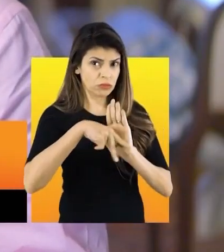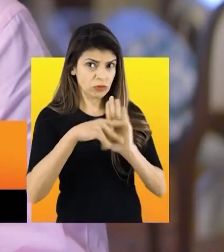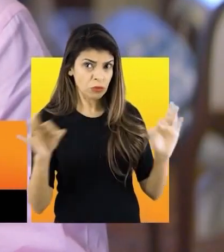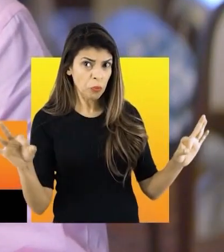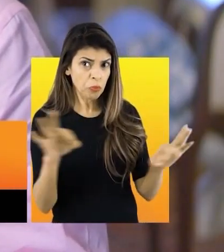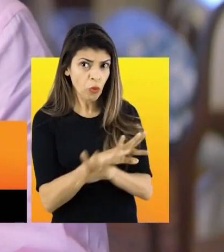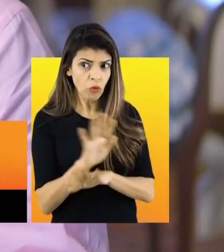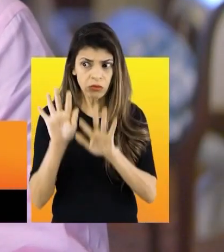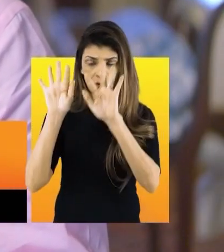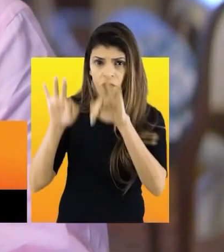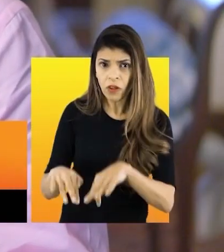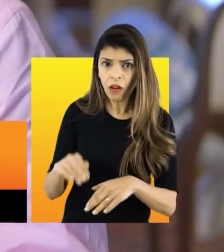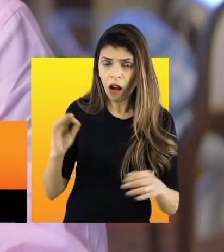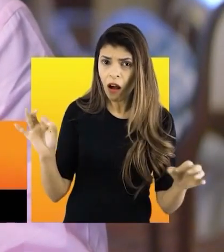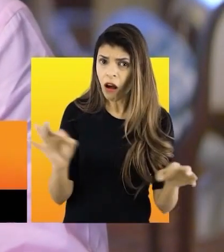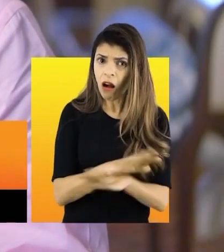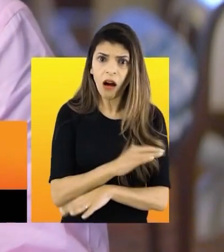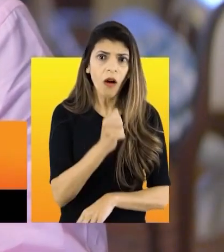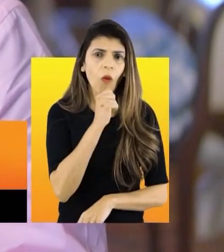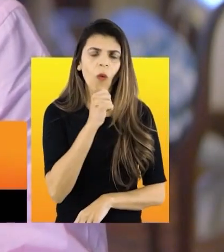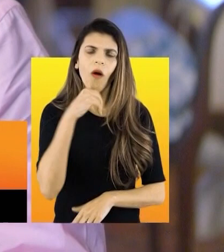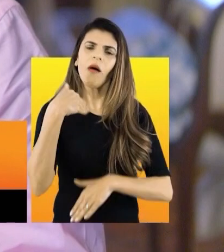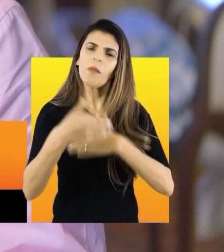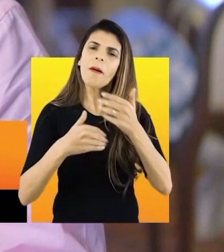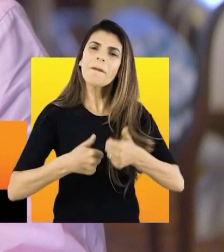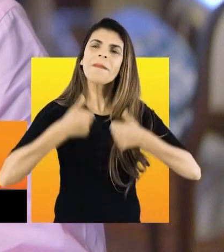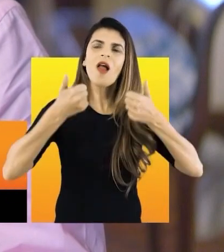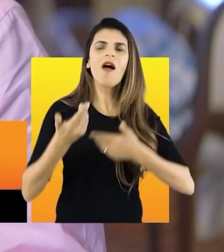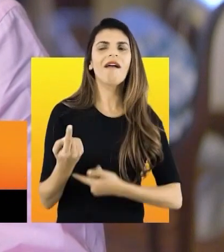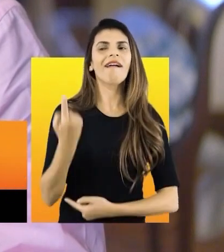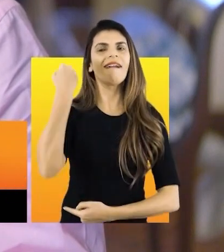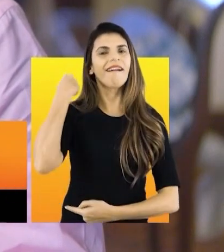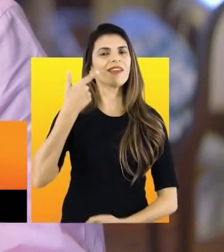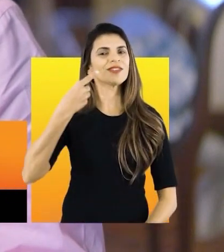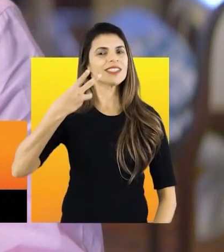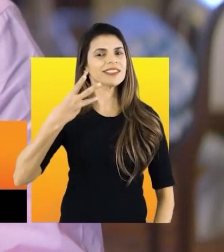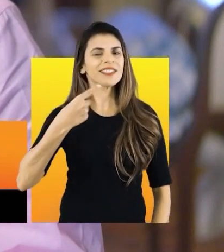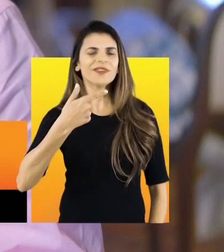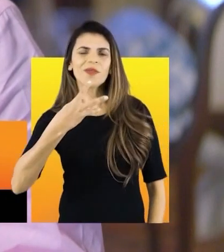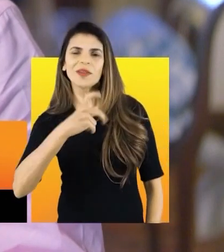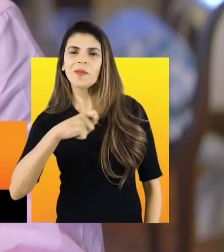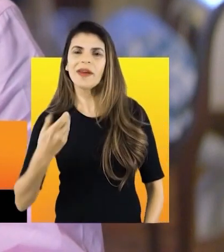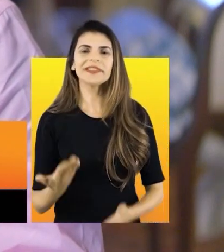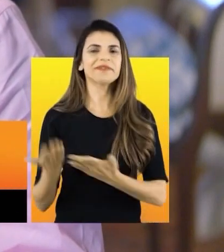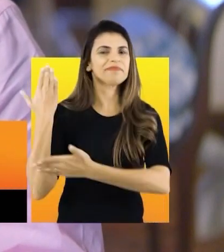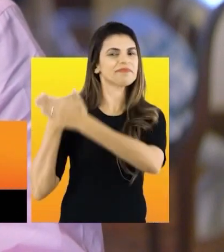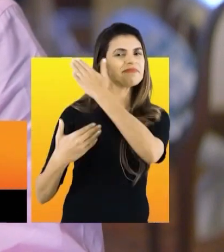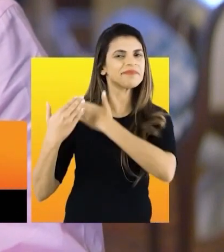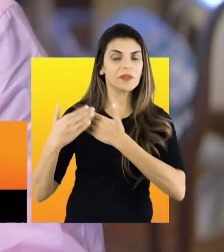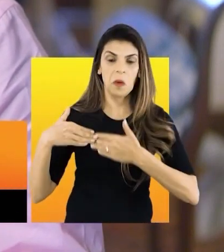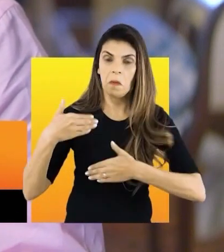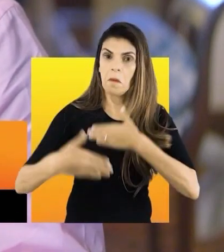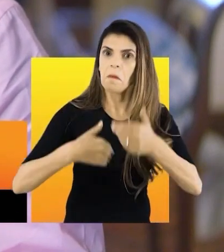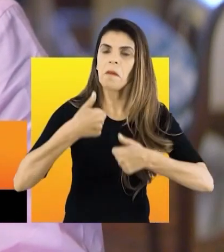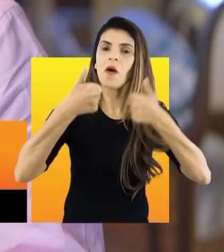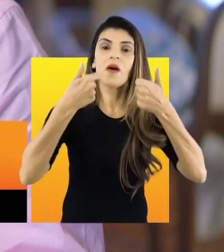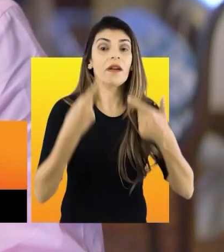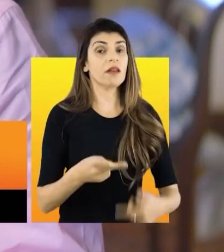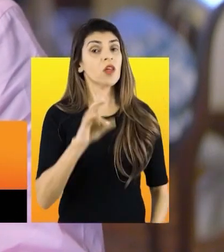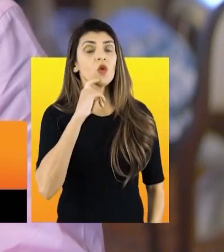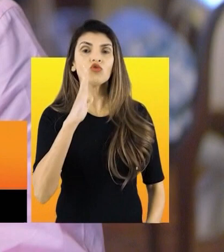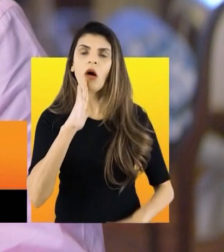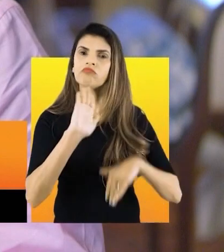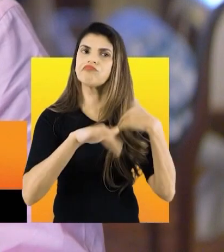quero não mas eu não tenho dúvida que está muito melhor que há 23, 24 meses atrás que o Rio hoje está